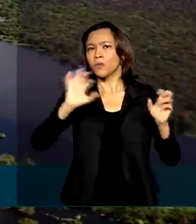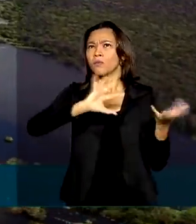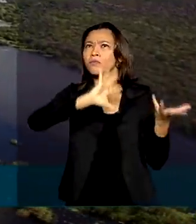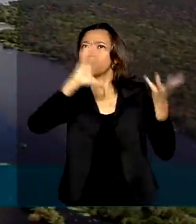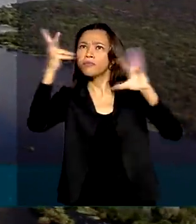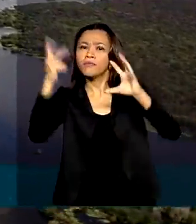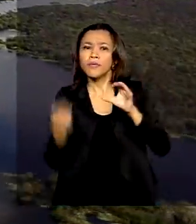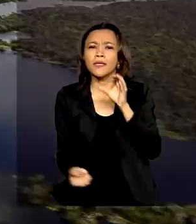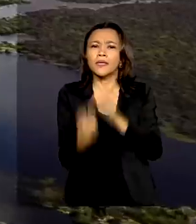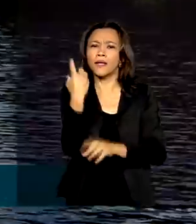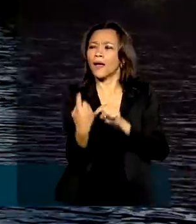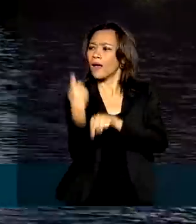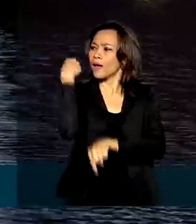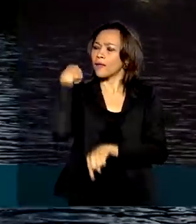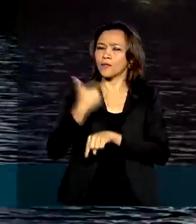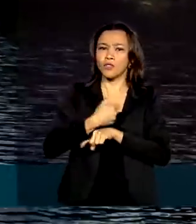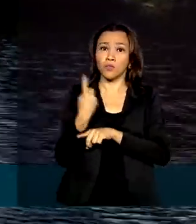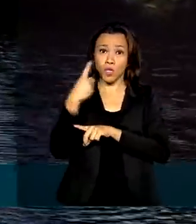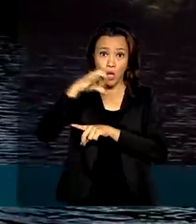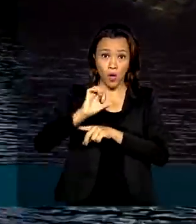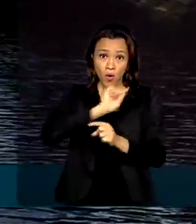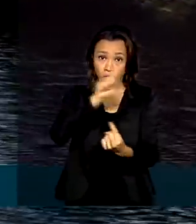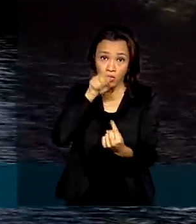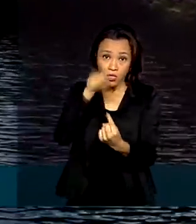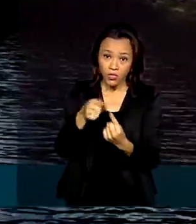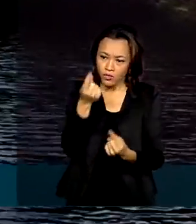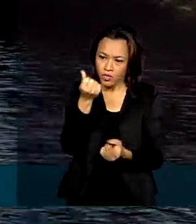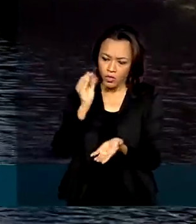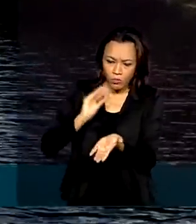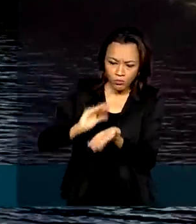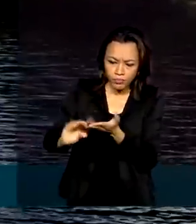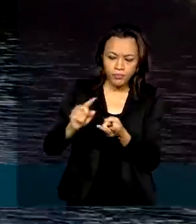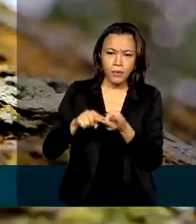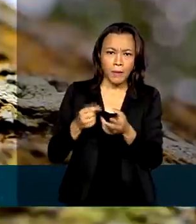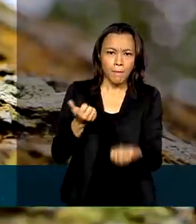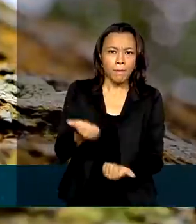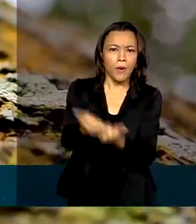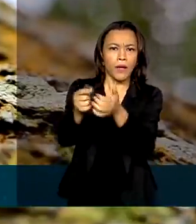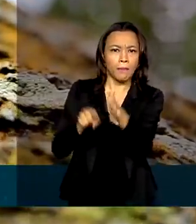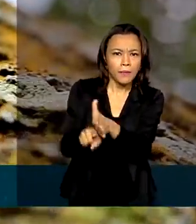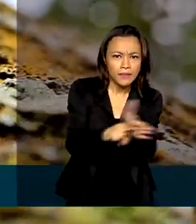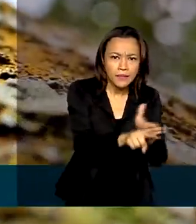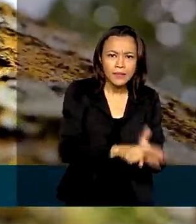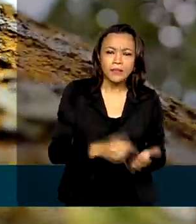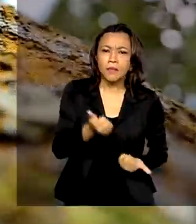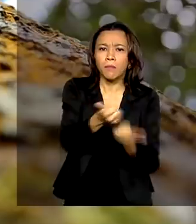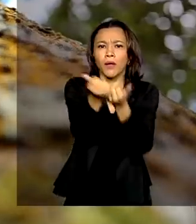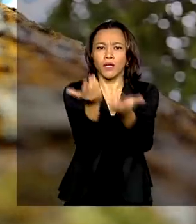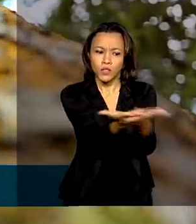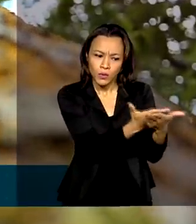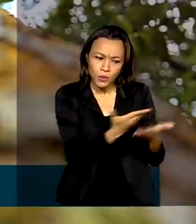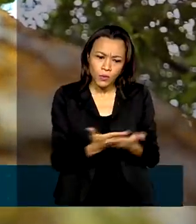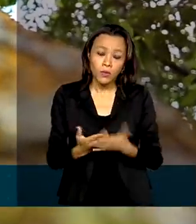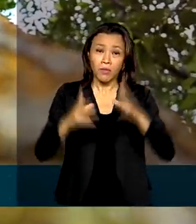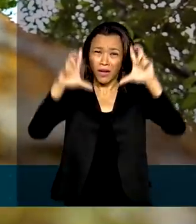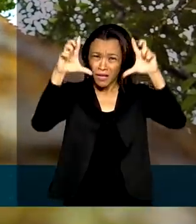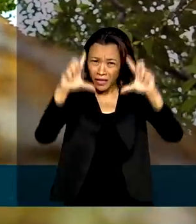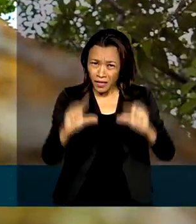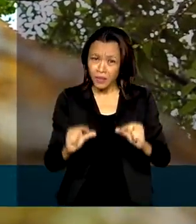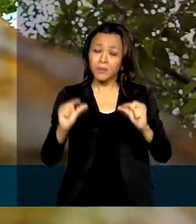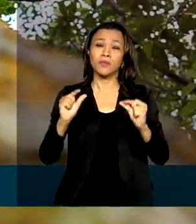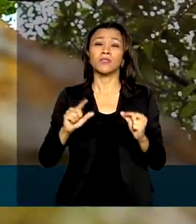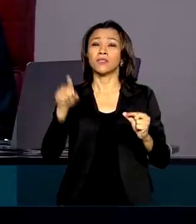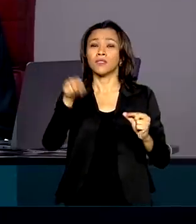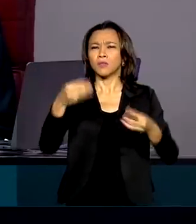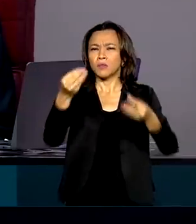2009 para financiar projetos, estudos e empreendimentos que minimizem os impactos das mudanças climáticas